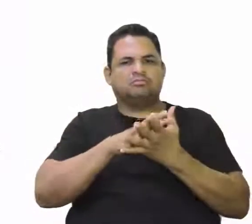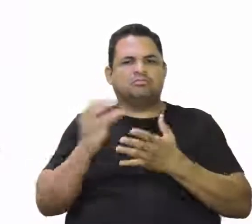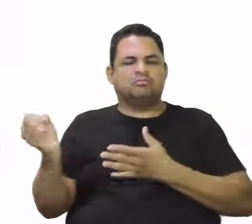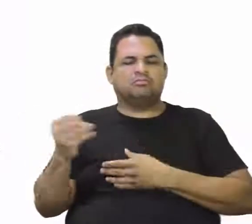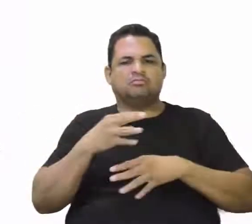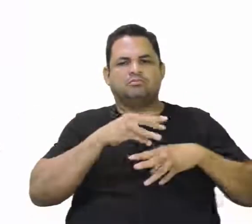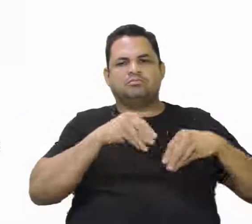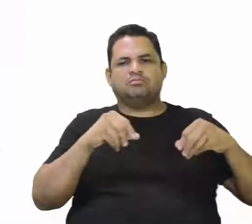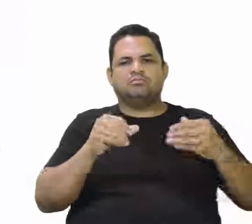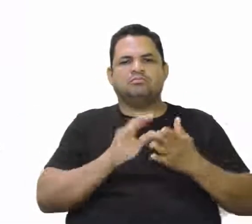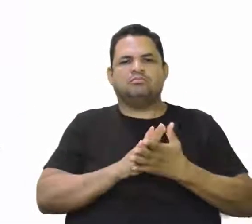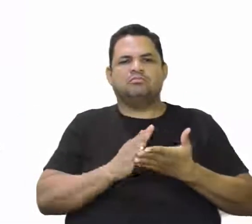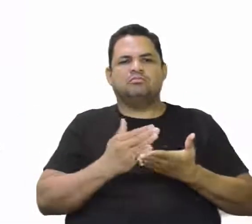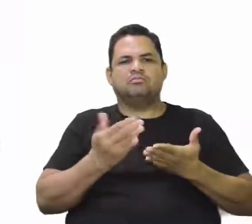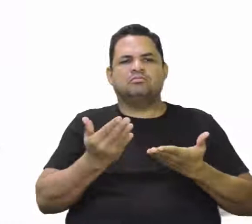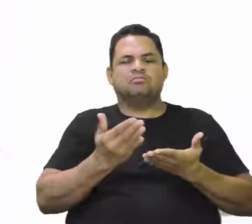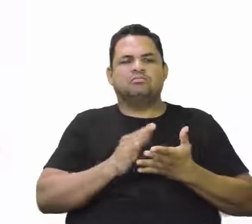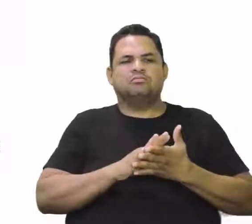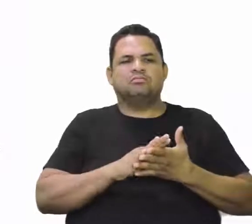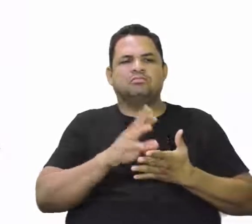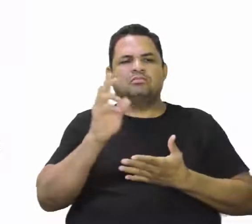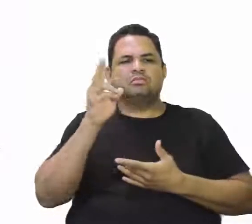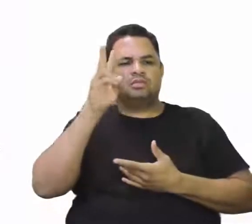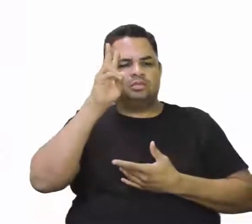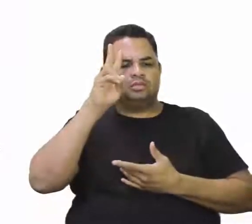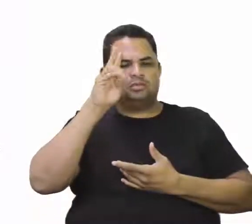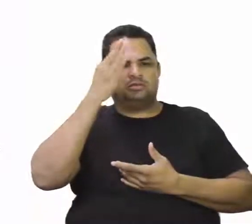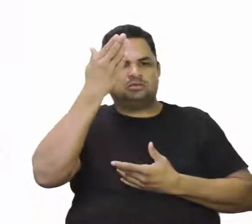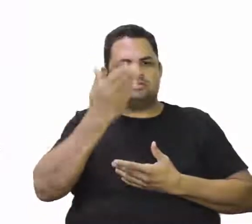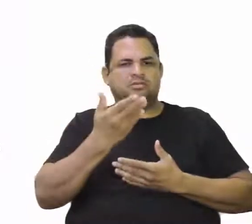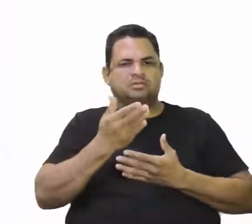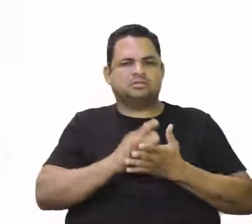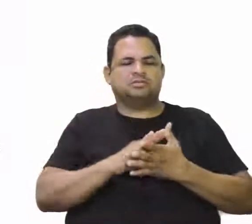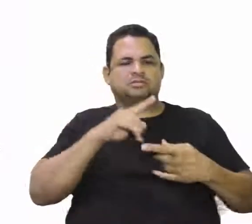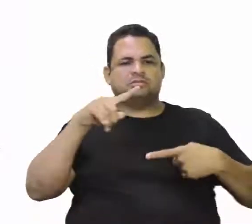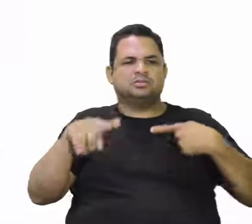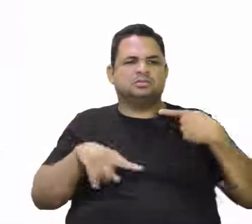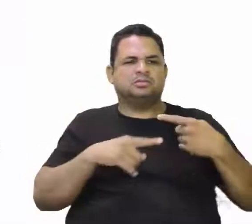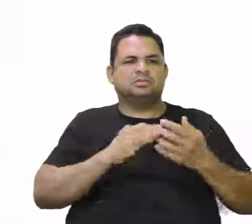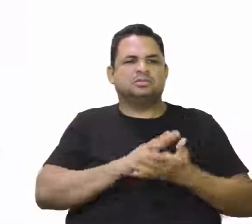terra. Nesse trecho, o relato enfatiza o seguinte objetivo.